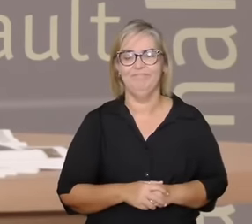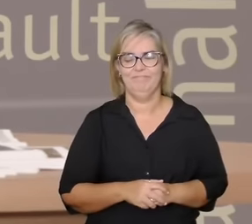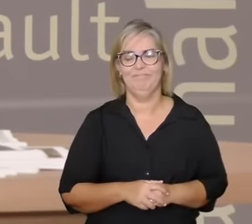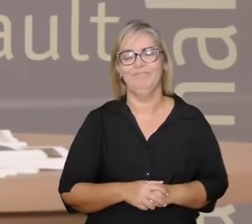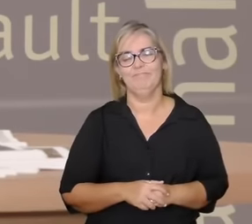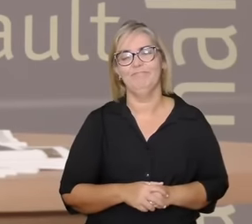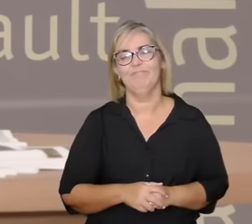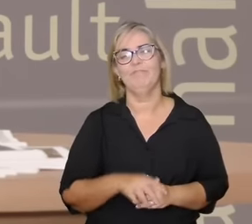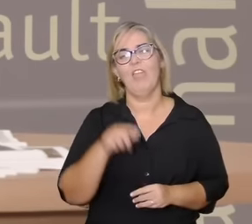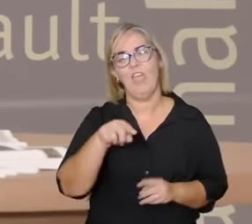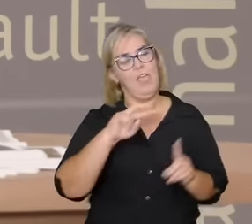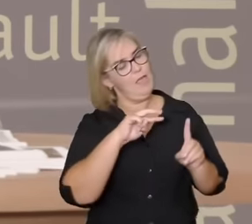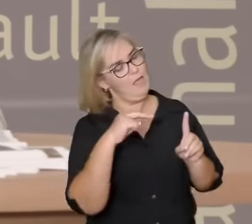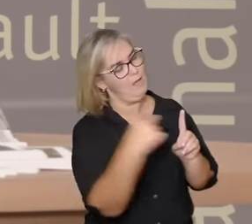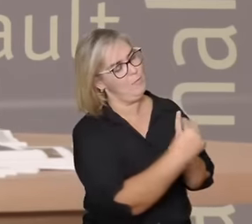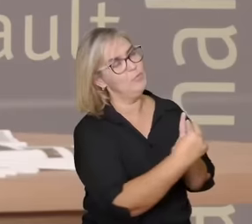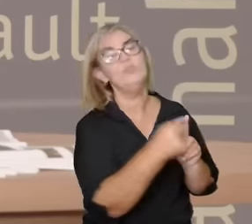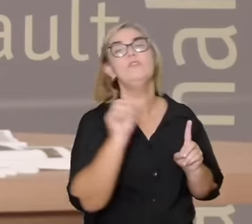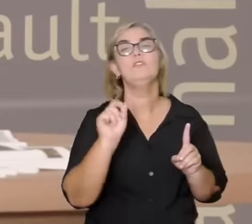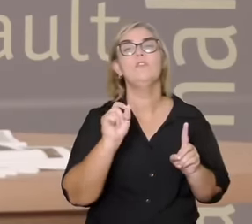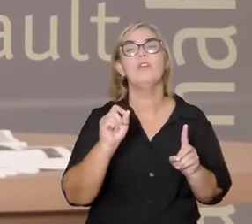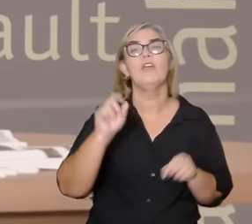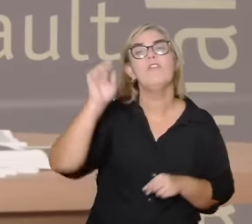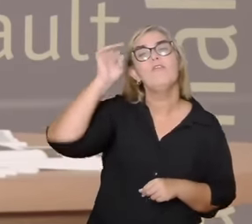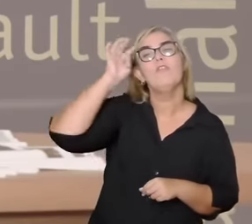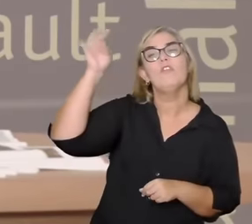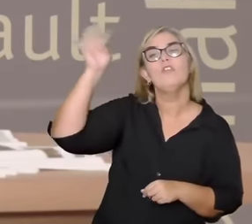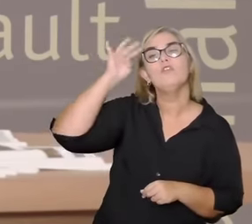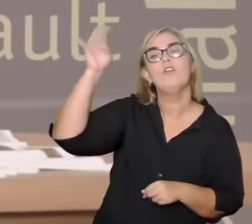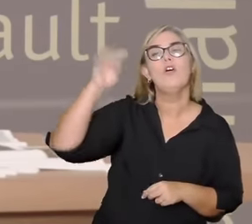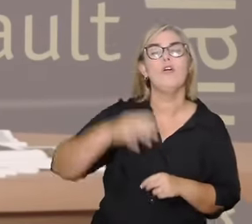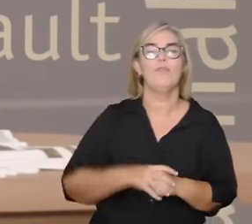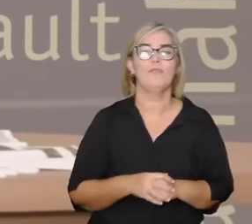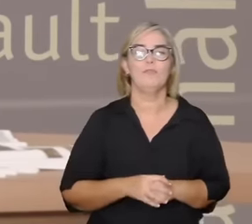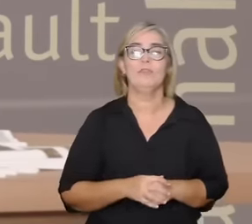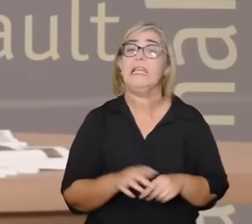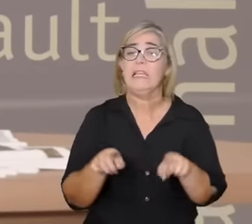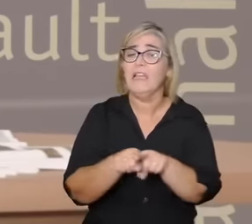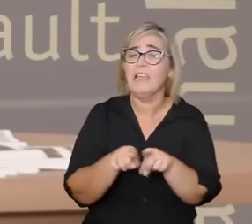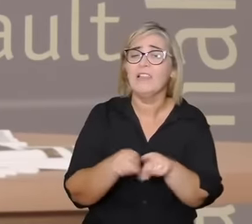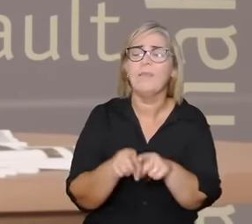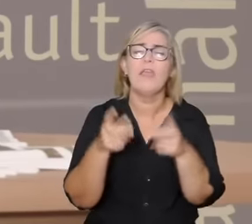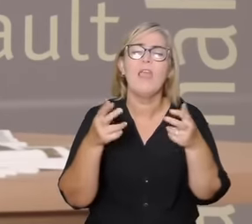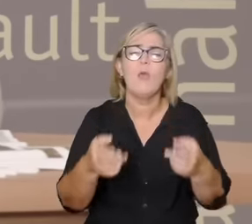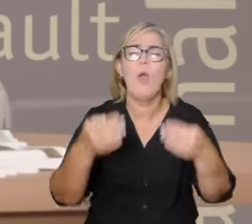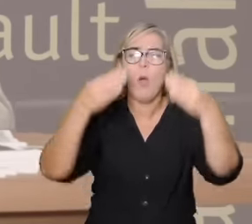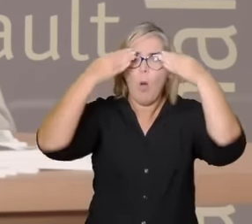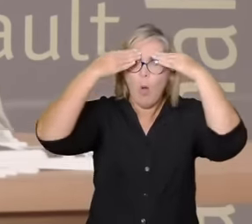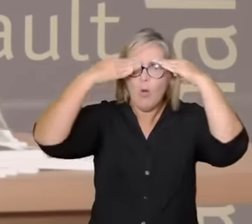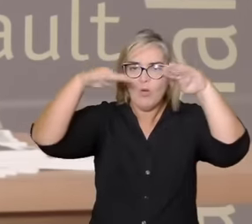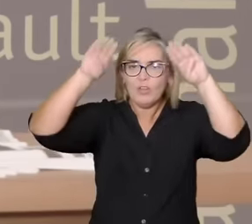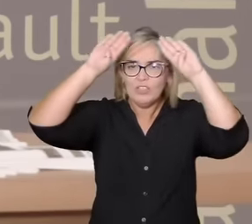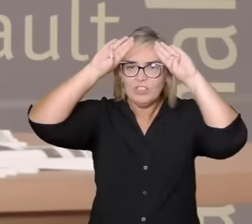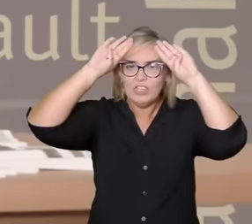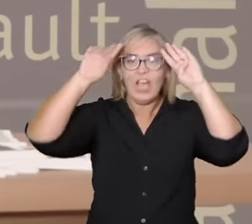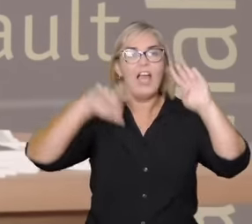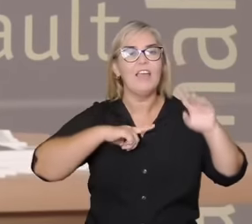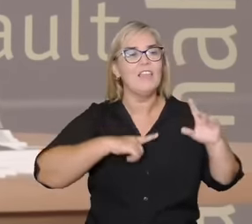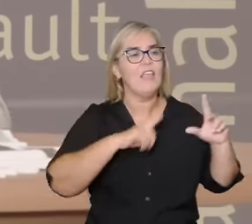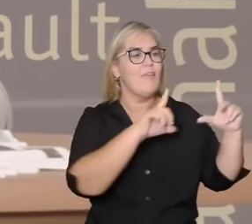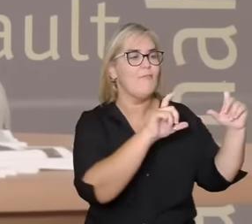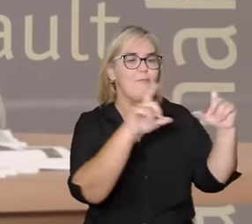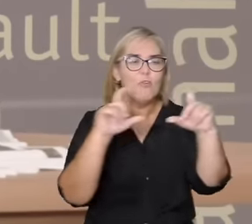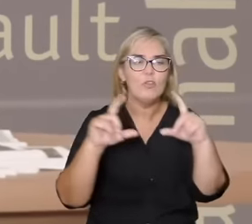ponto de vista religioso isso aparece por exemplo os orixás que são fotografias também da natureza fotografia dos elementos da natureza